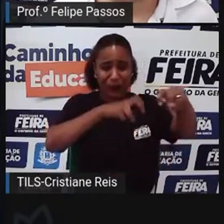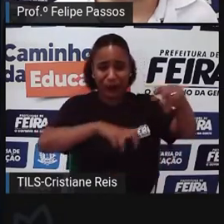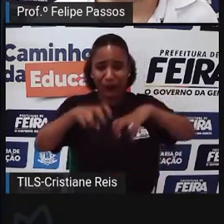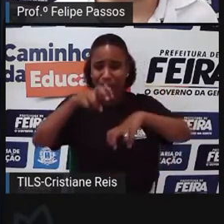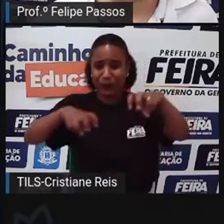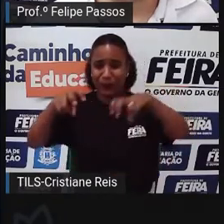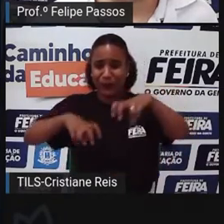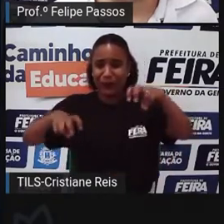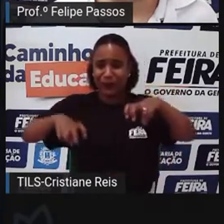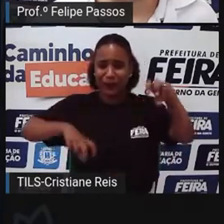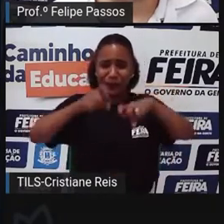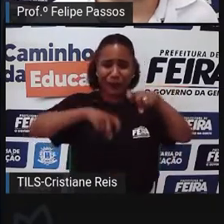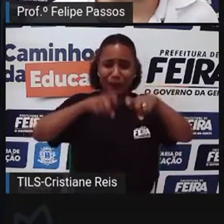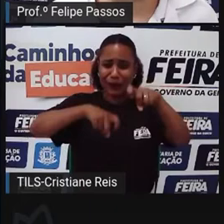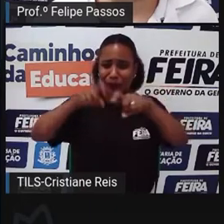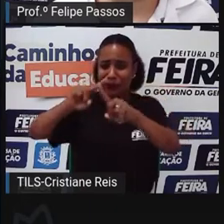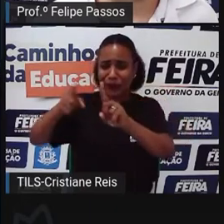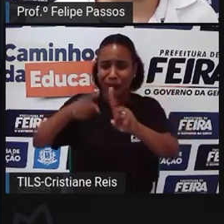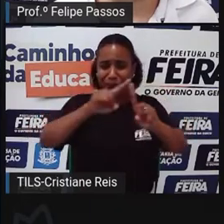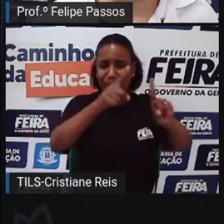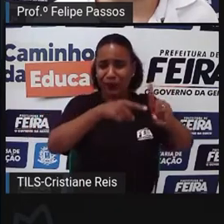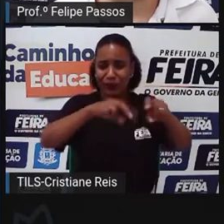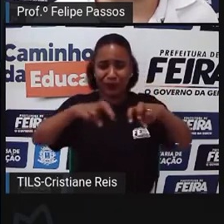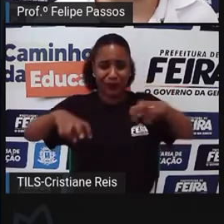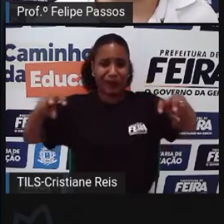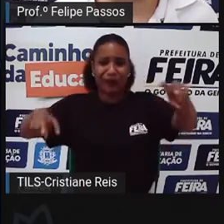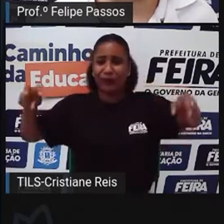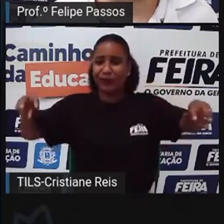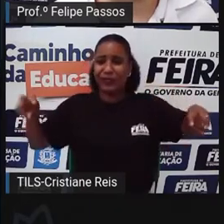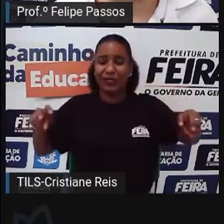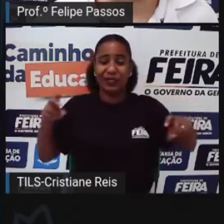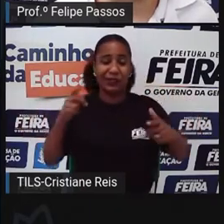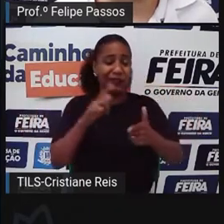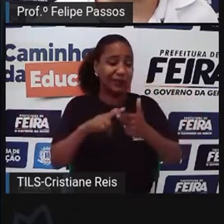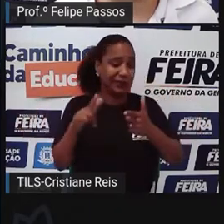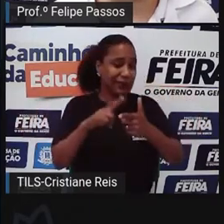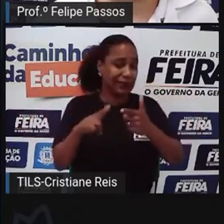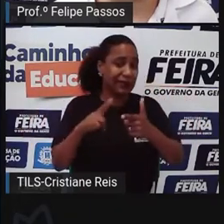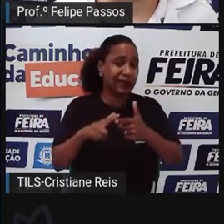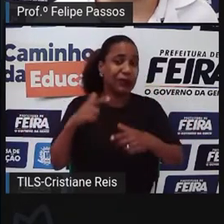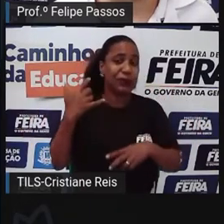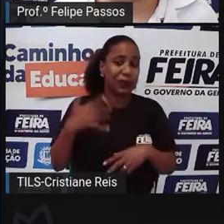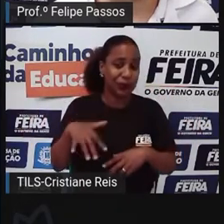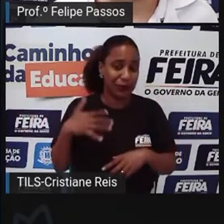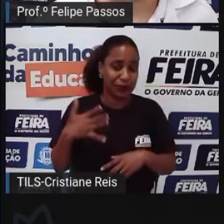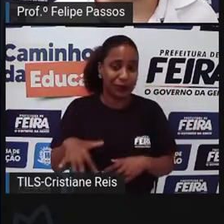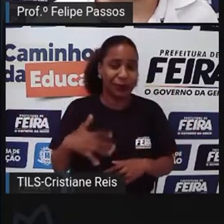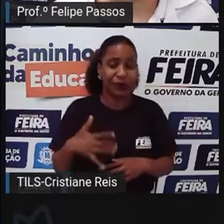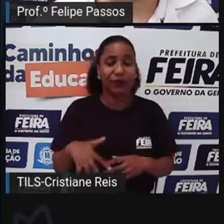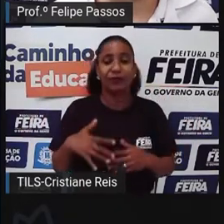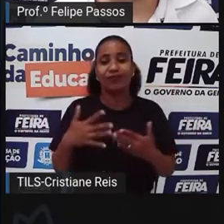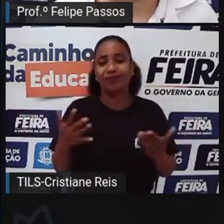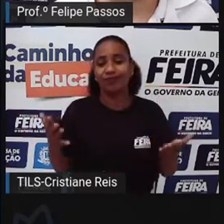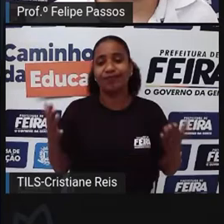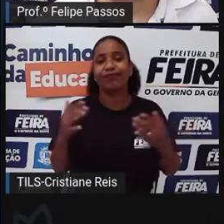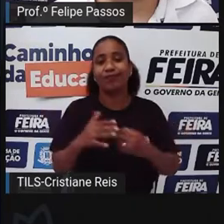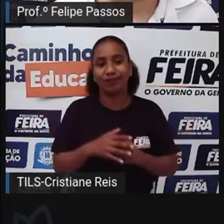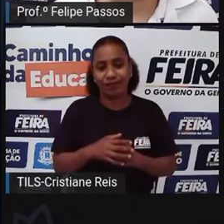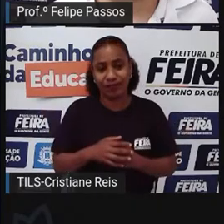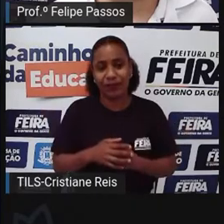problema É muito sério É muito sério Então Então a gente Vai tentar